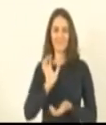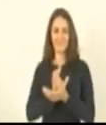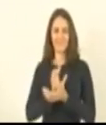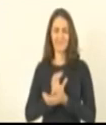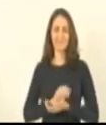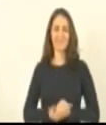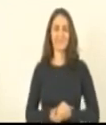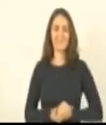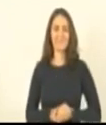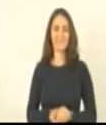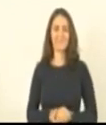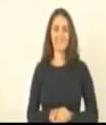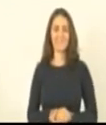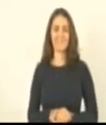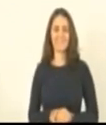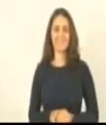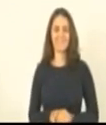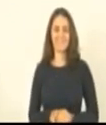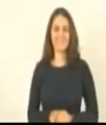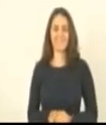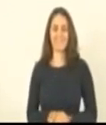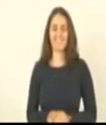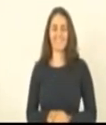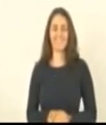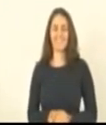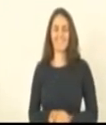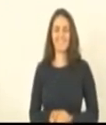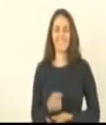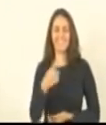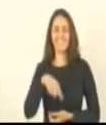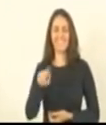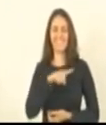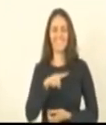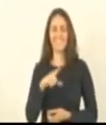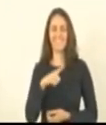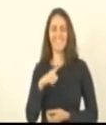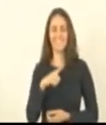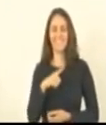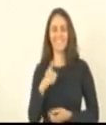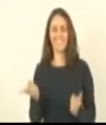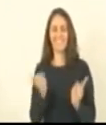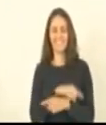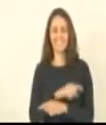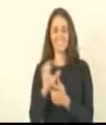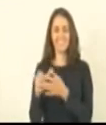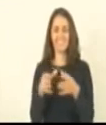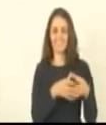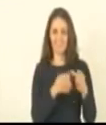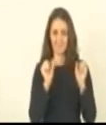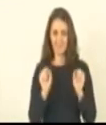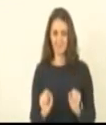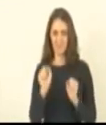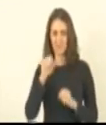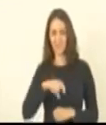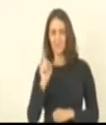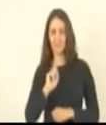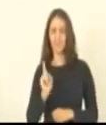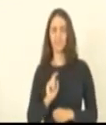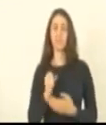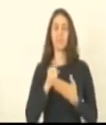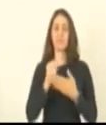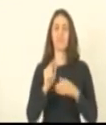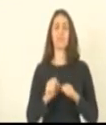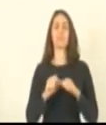no acordo de plenário encerrar a sessão a partir daí fazer a eleição das comissões podemos? então com acordo em